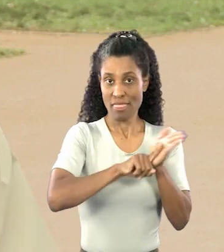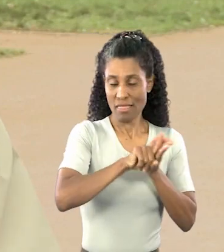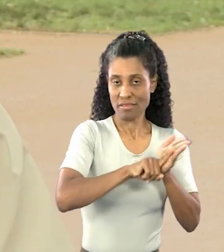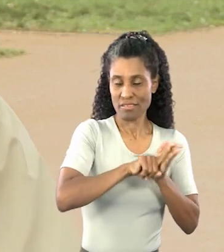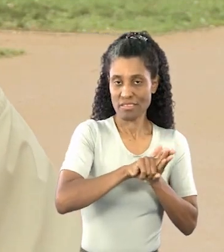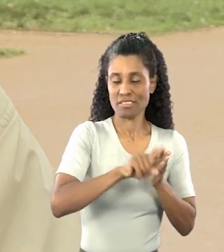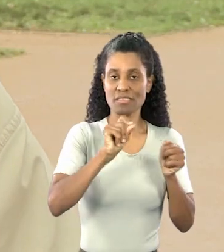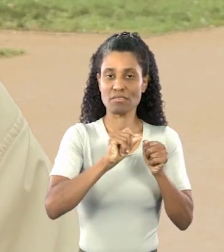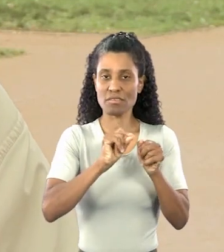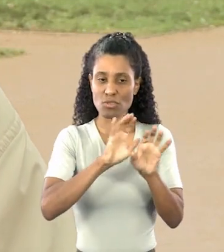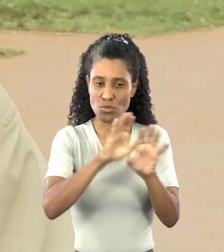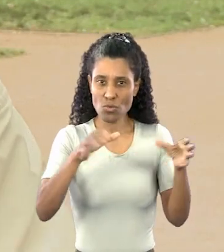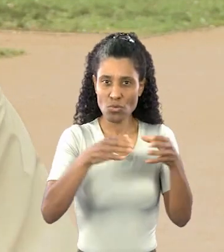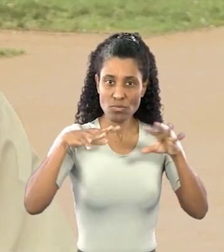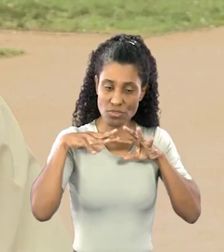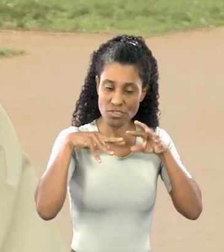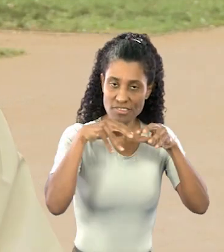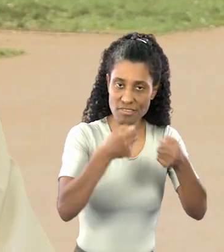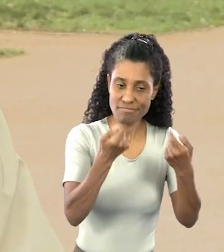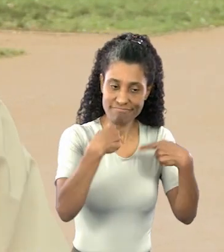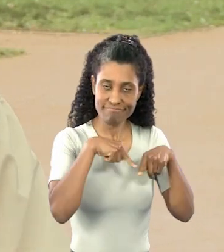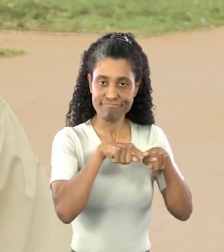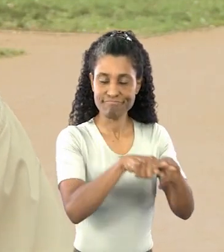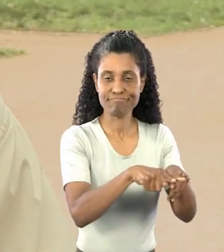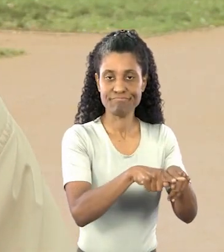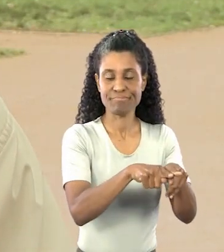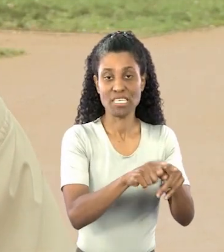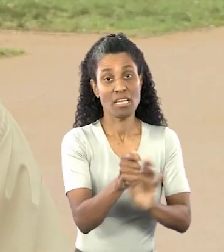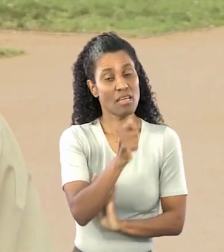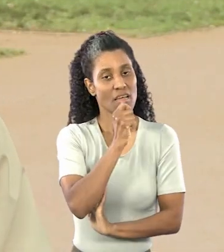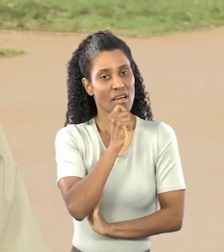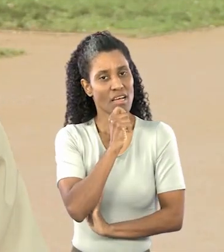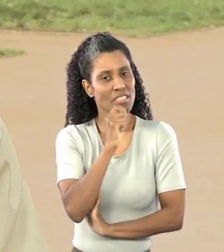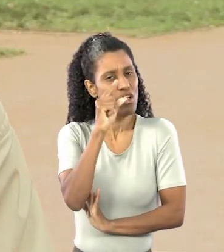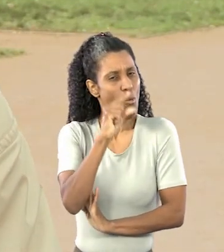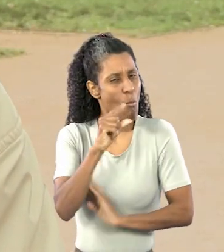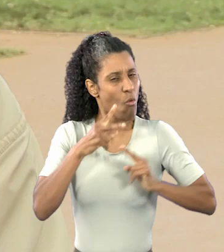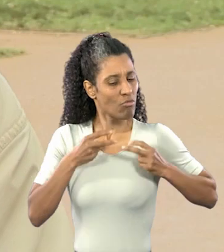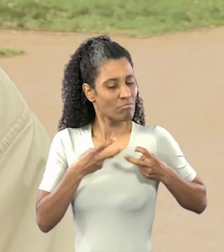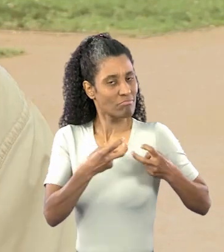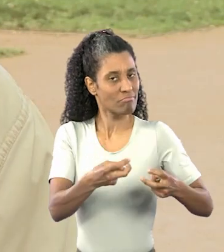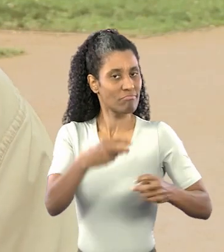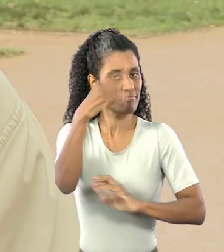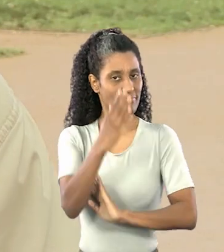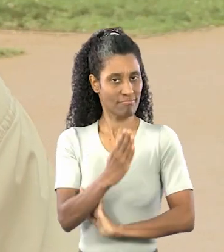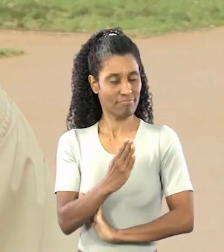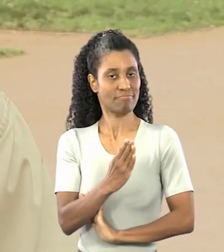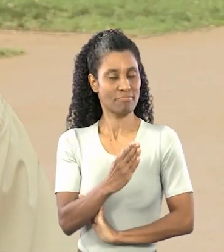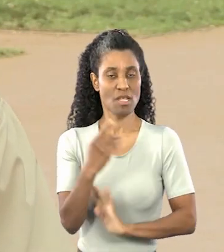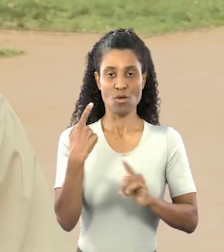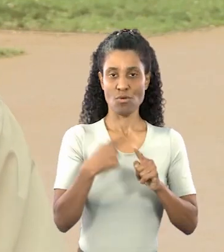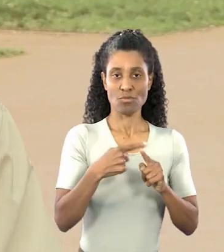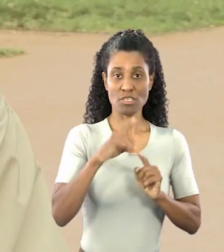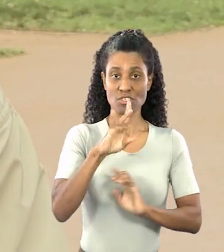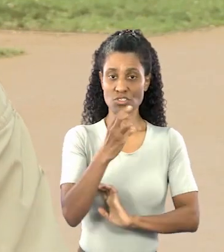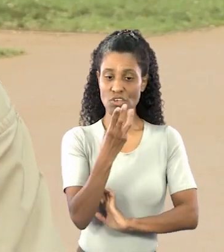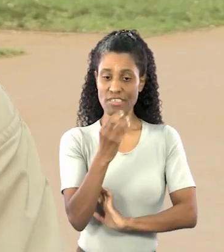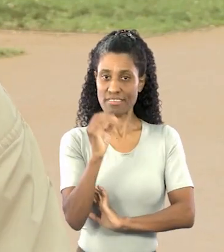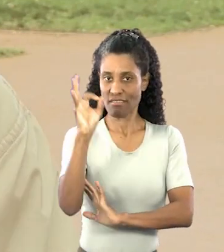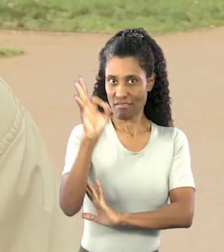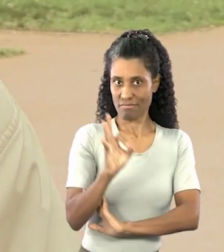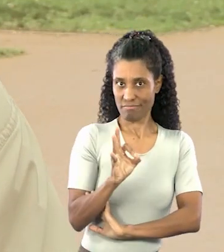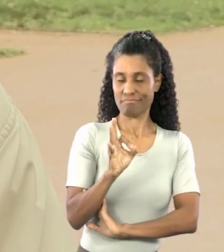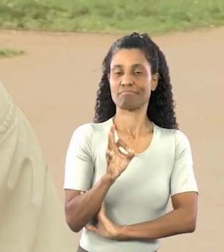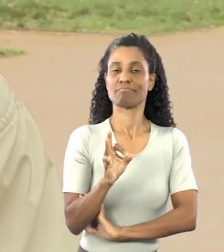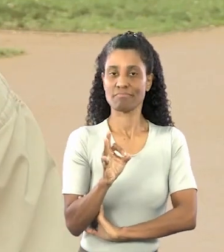segundo pesquisa feita pela Comissão de Animais de Companhia, ainda são pouco explorados no Brasil. É que apenas